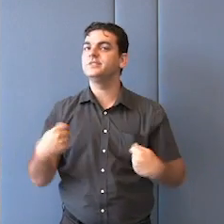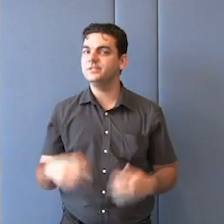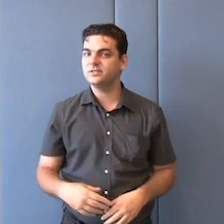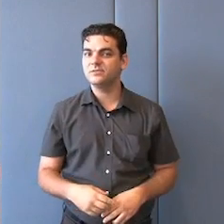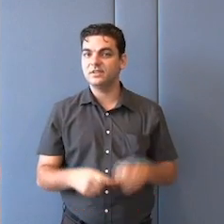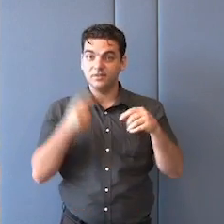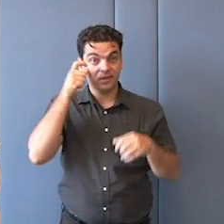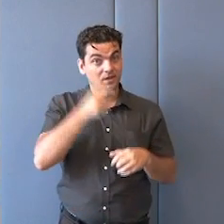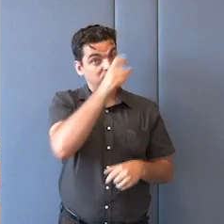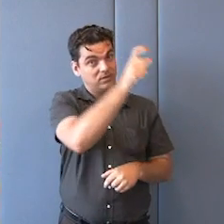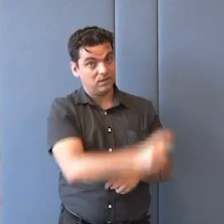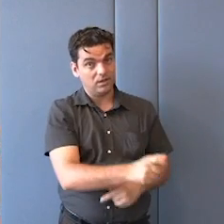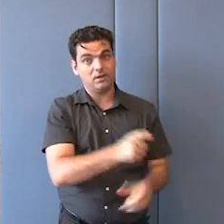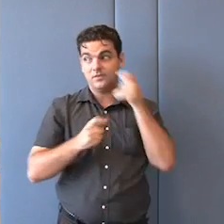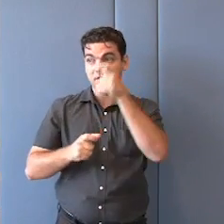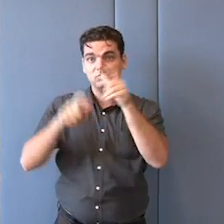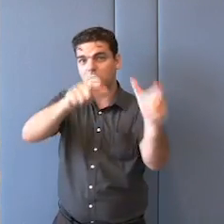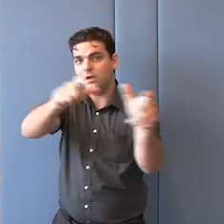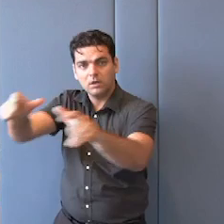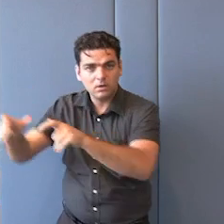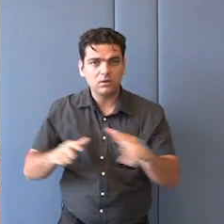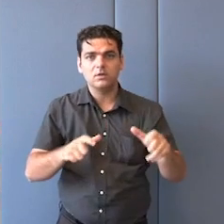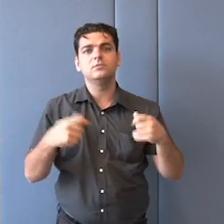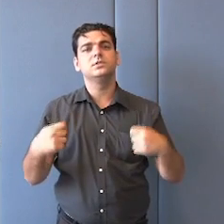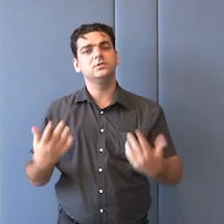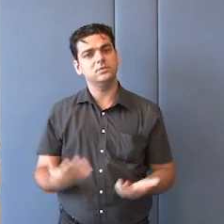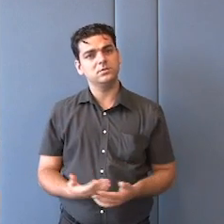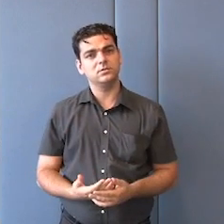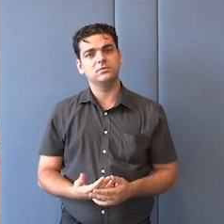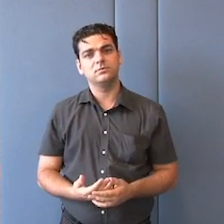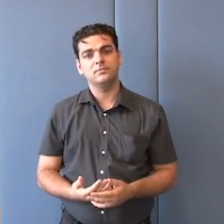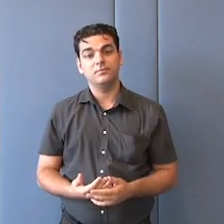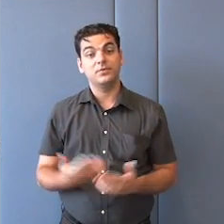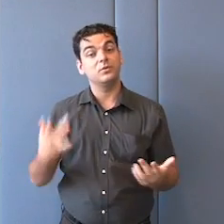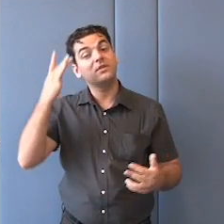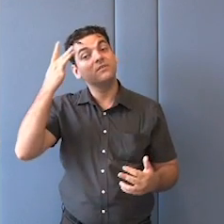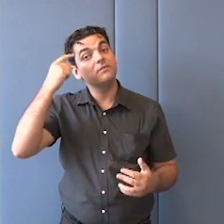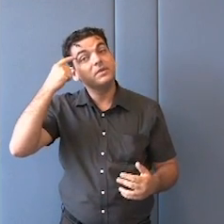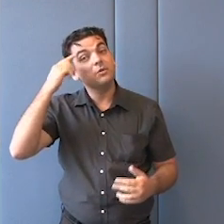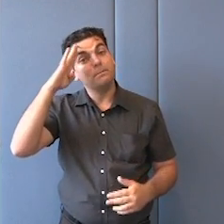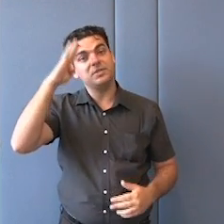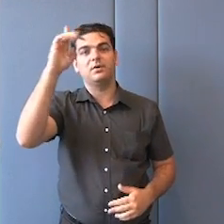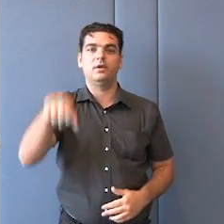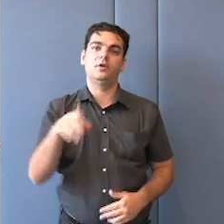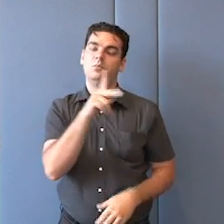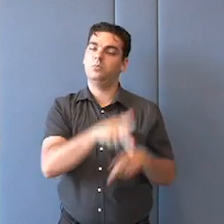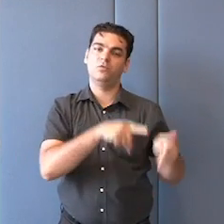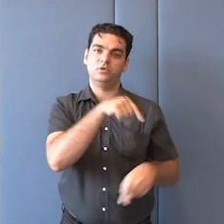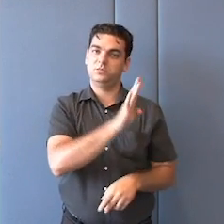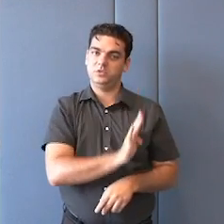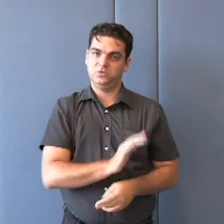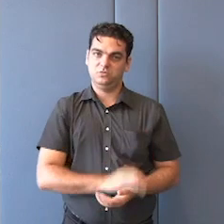ideia dos povos como os atores, os atores principais do drama, digamos, da